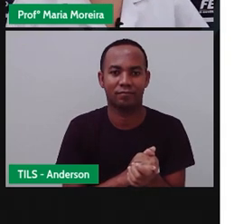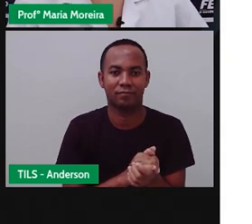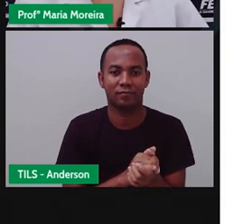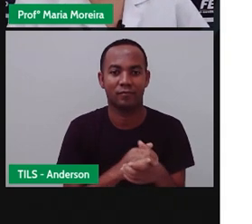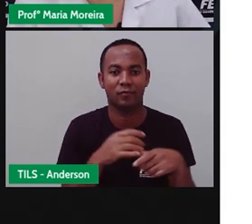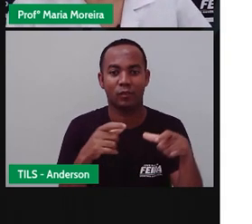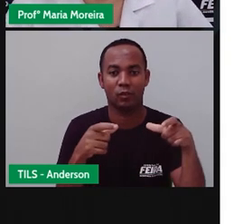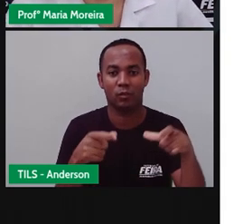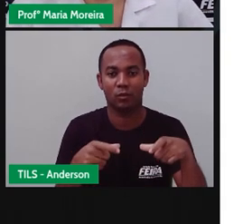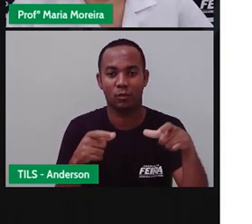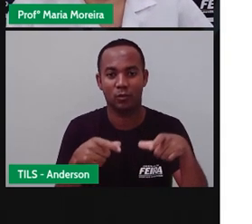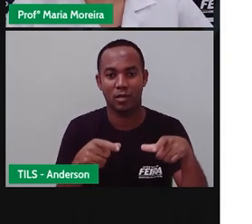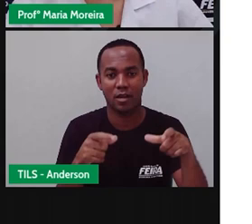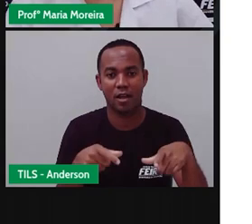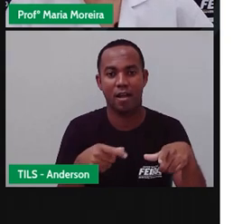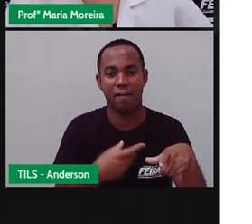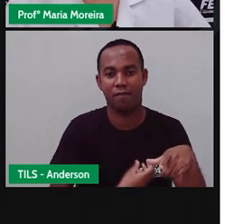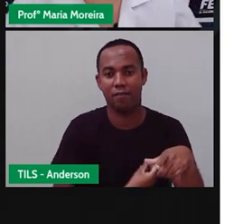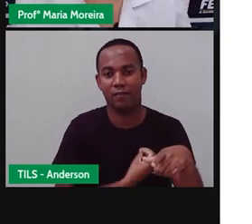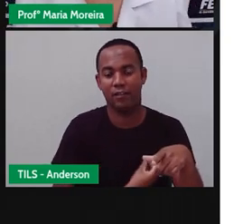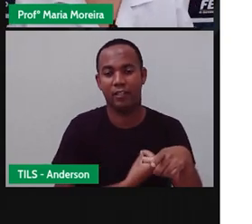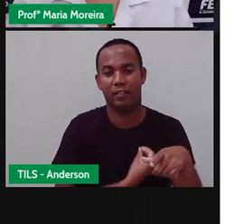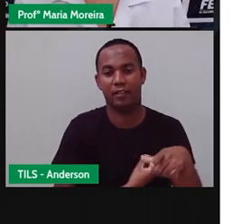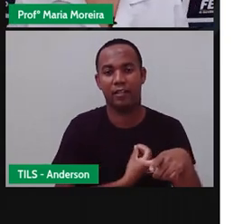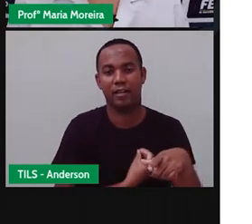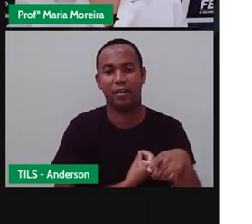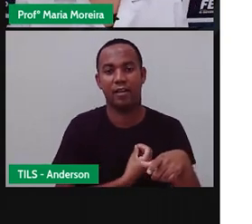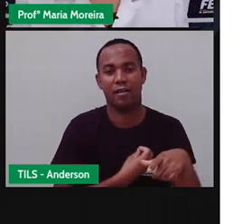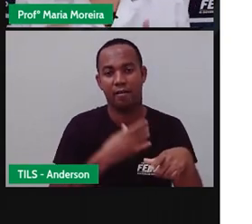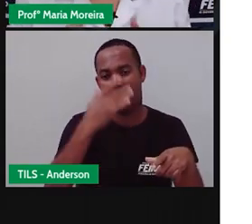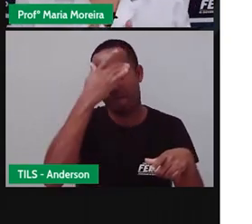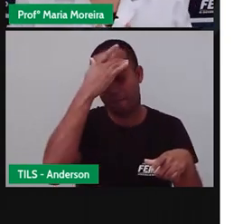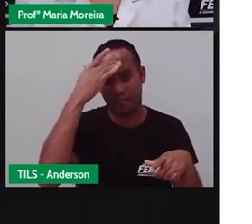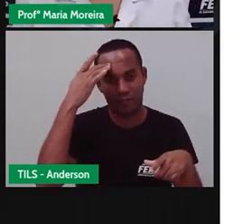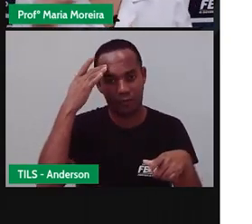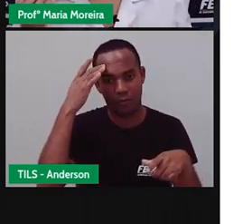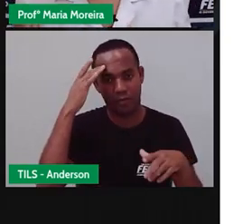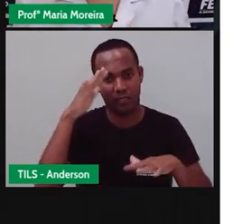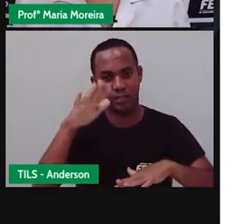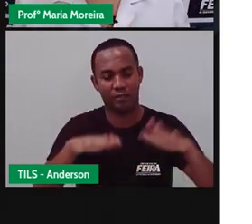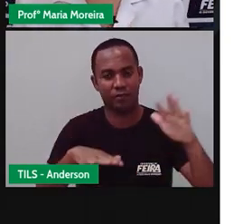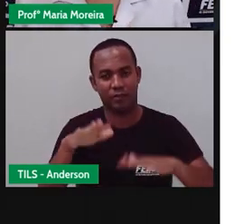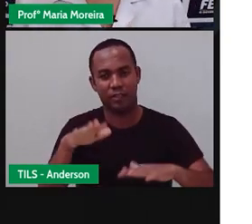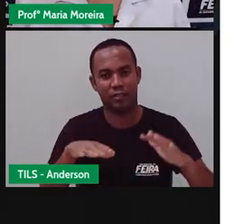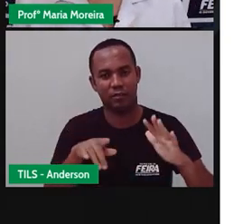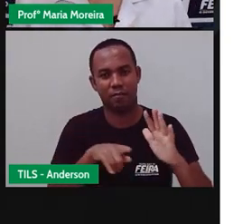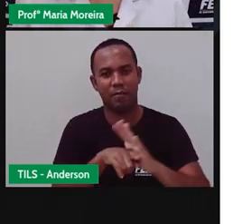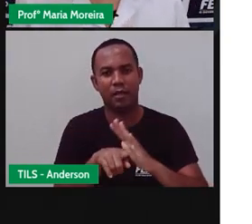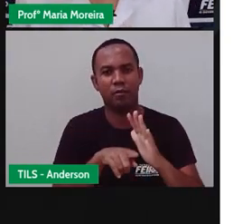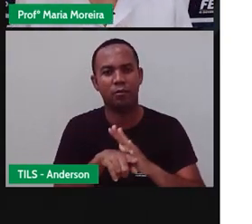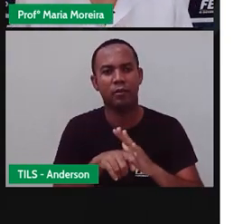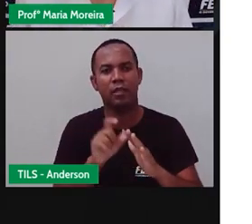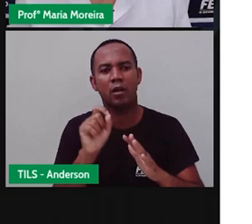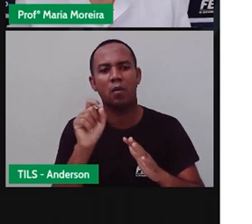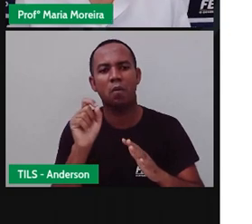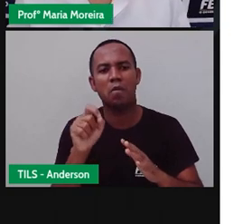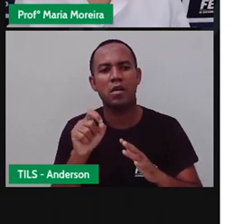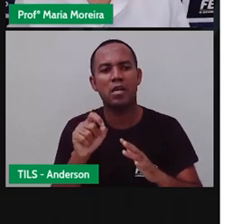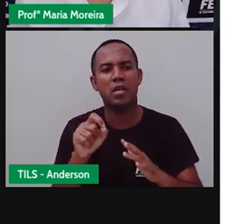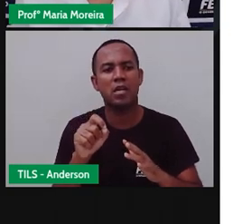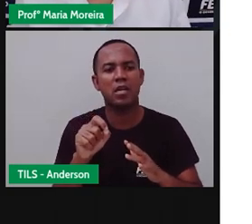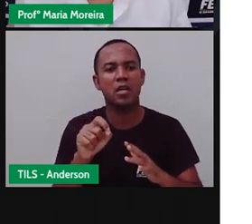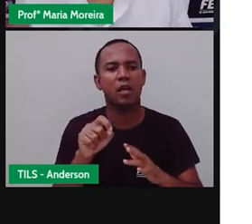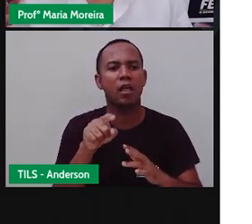cotidiano da vida, né? A maioria das pessoas, quando perguntada sobre o que é paisagem, responde. Tudo aquilo que é